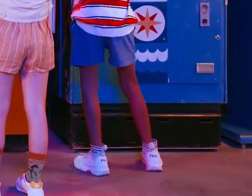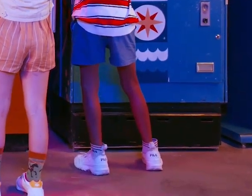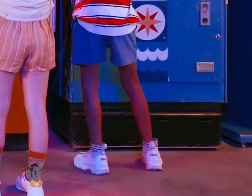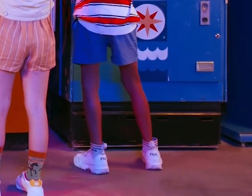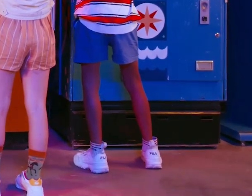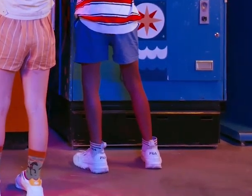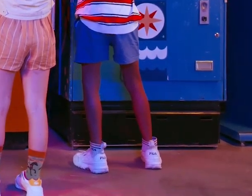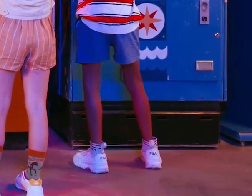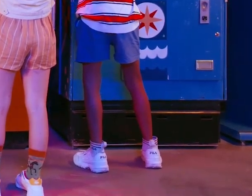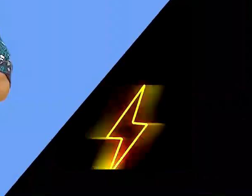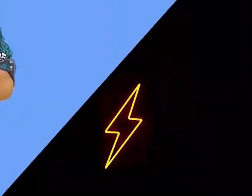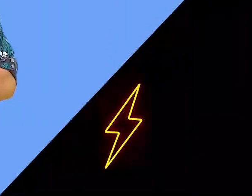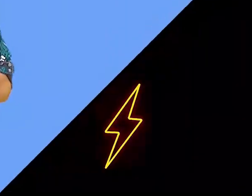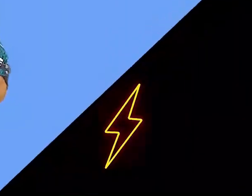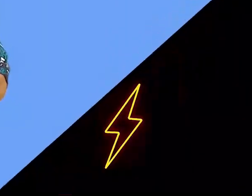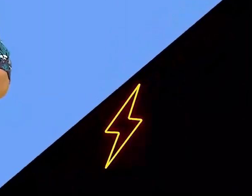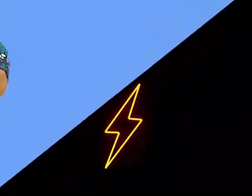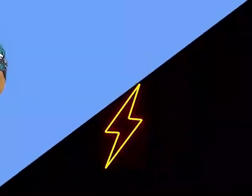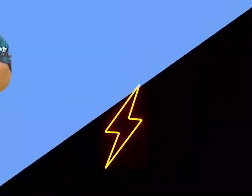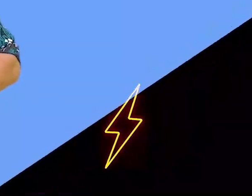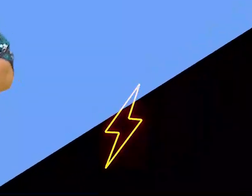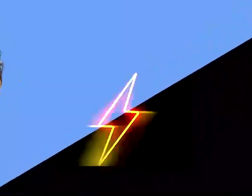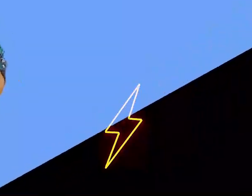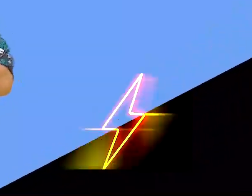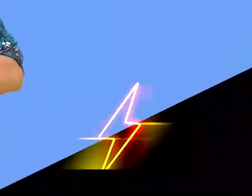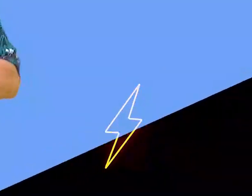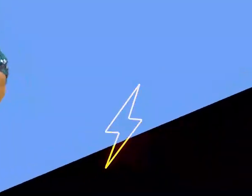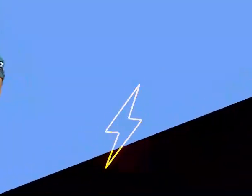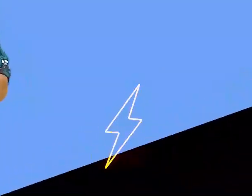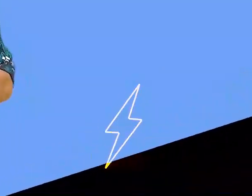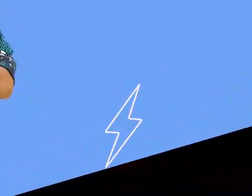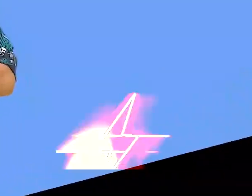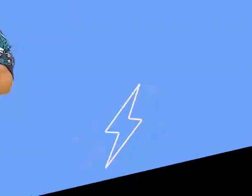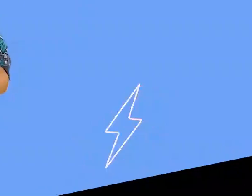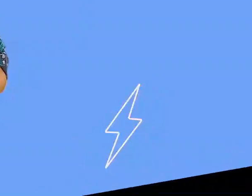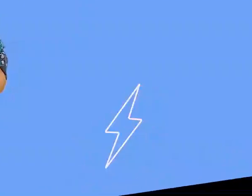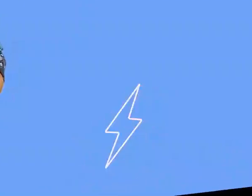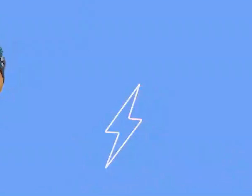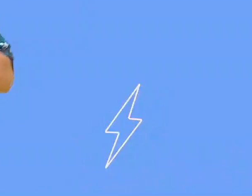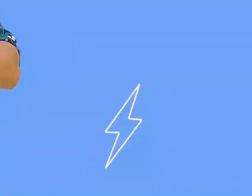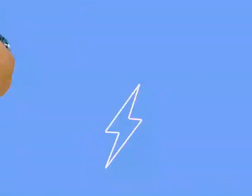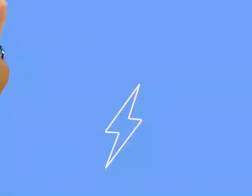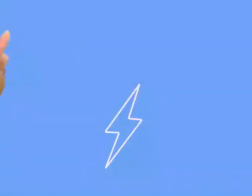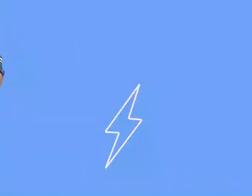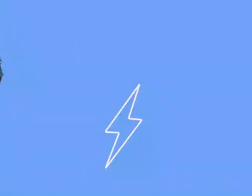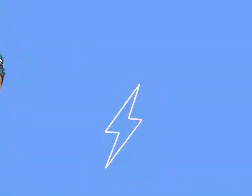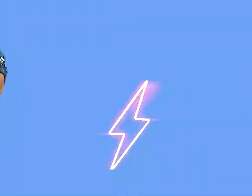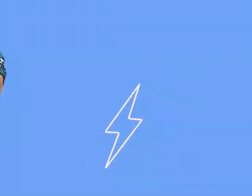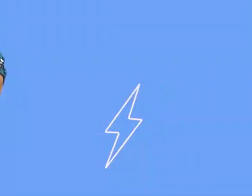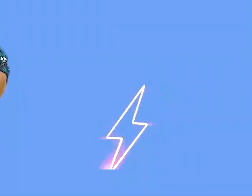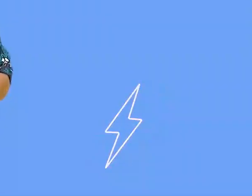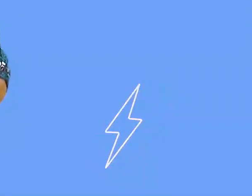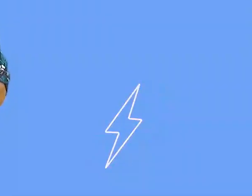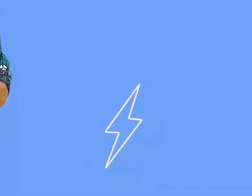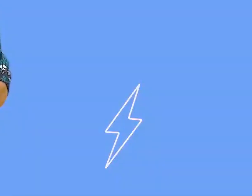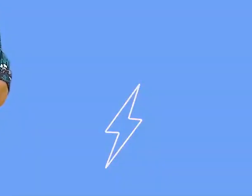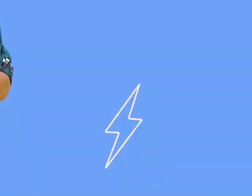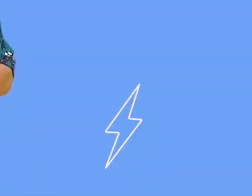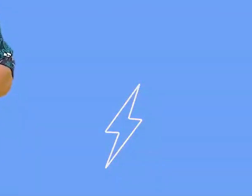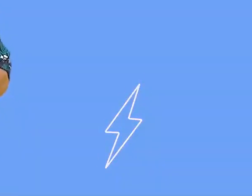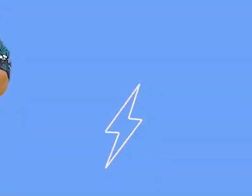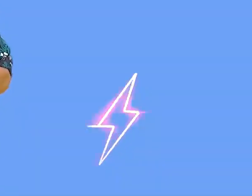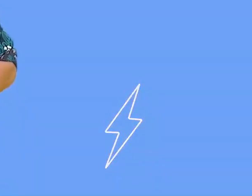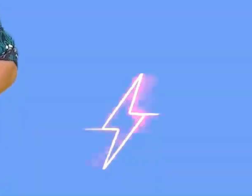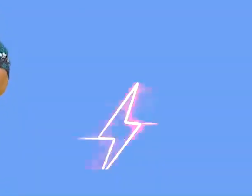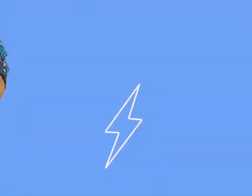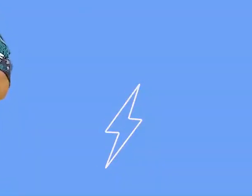Ó, de acordo com estudiosos, existem três dimensões fundamentais para compreender o universo do jogo. Primeiro,